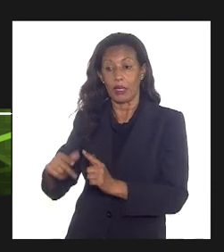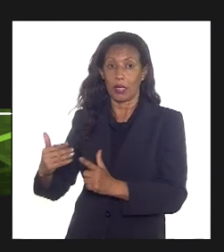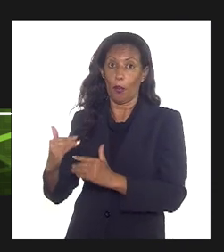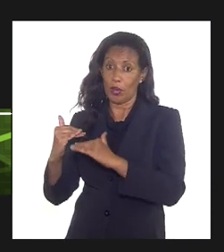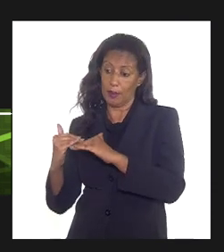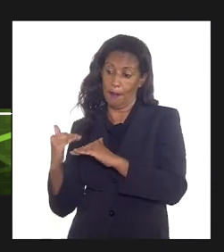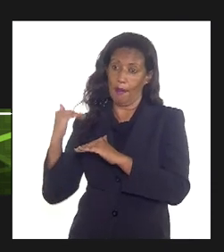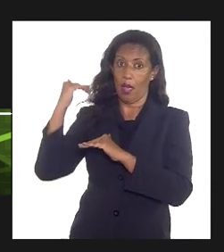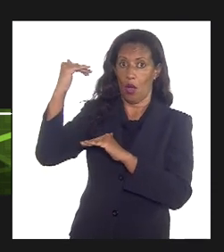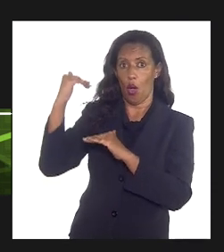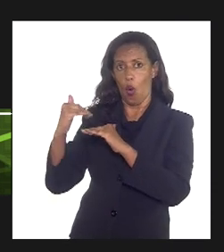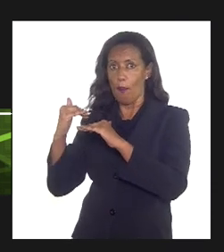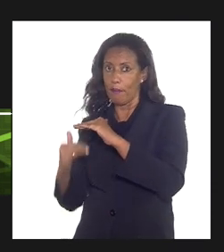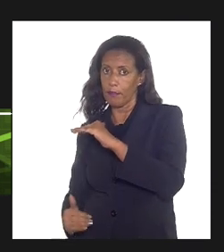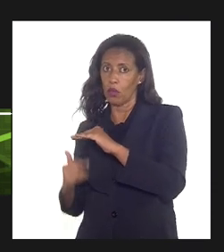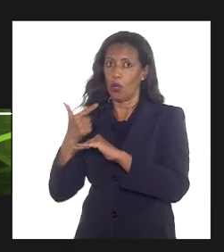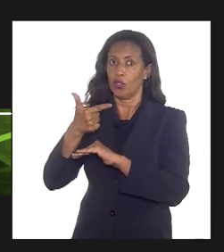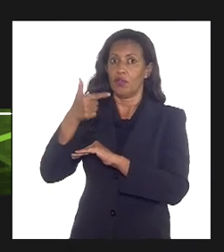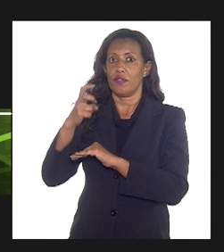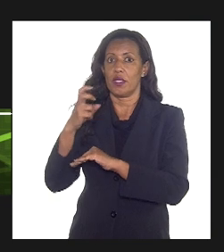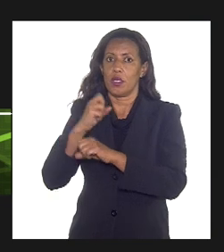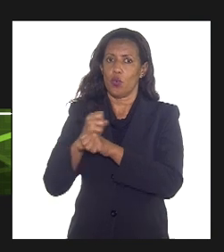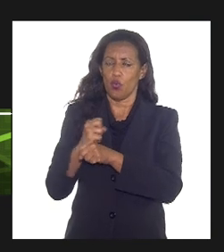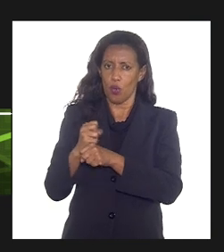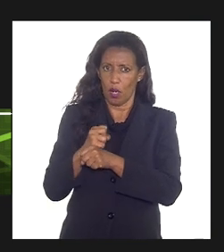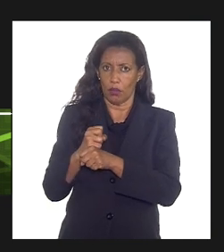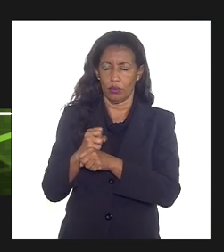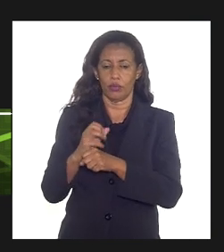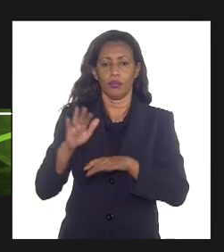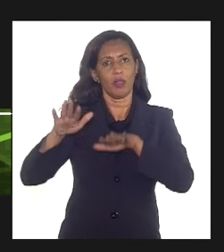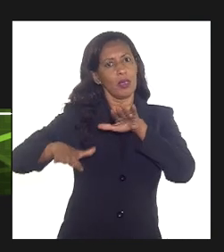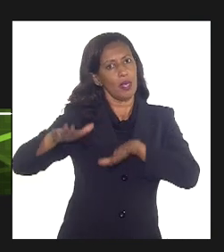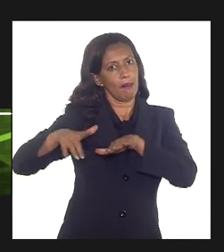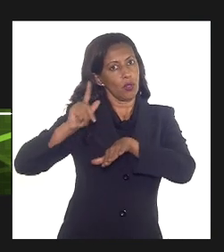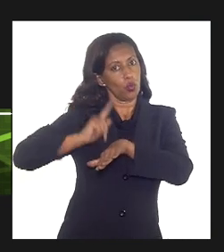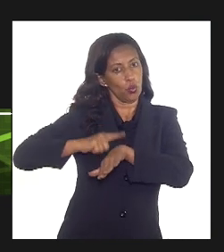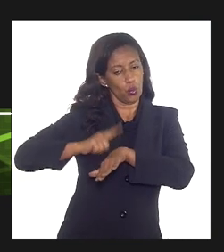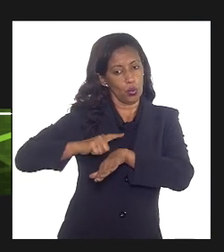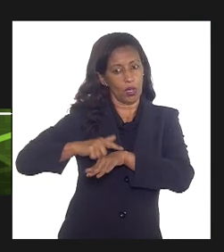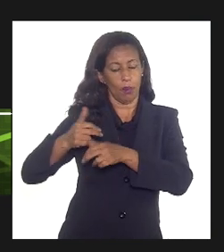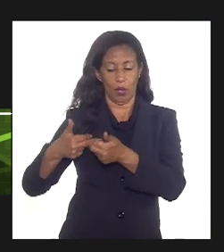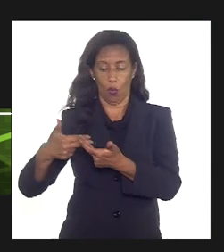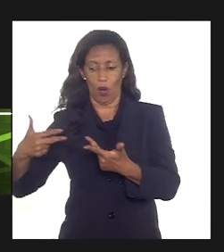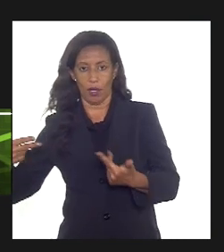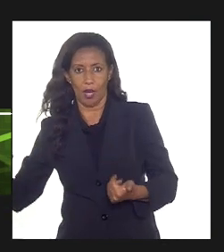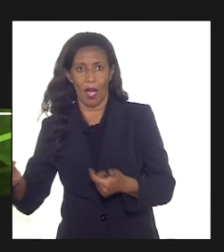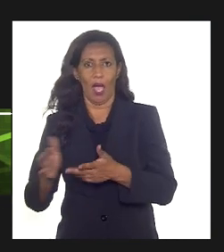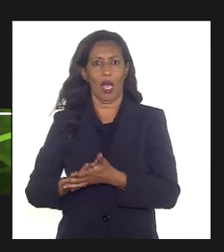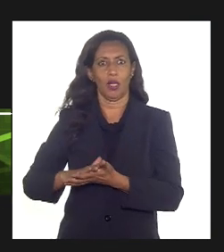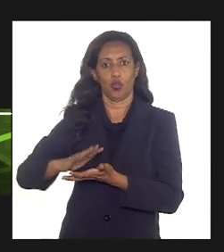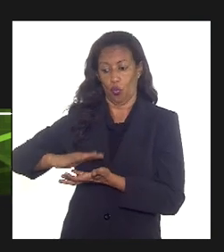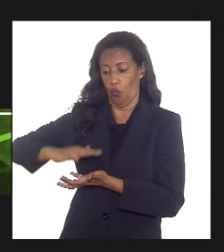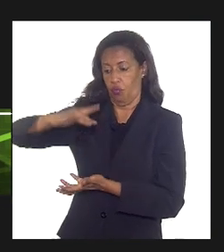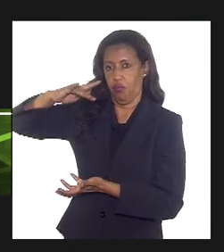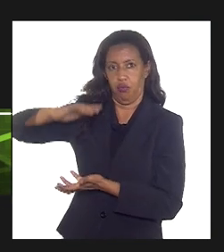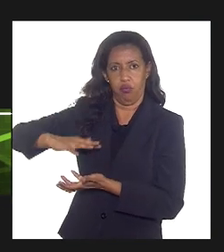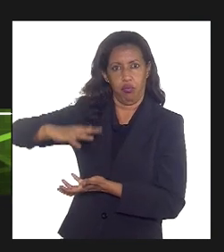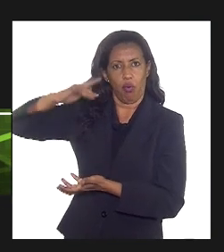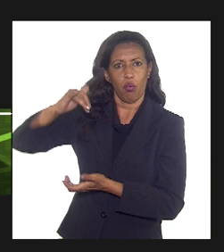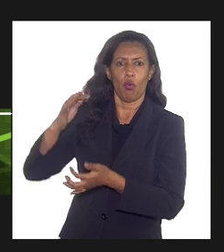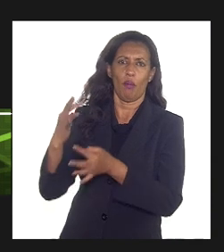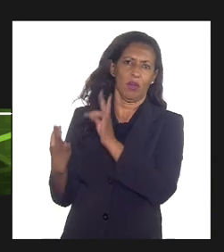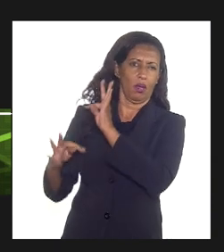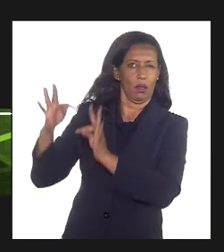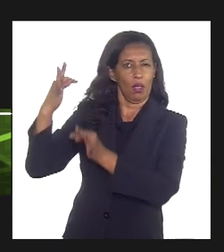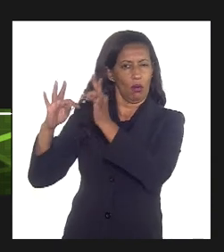estimativo funciona de todas as prospecções que já foram feitas, da qualidade, do volume dos campos, da tecnologia,